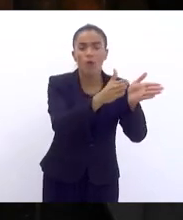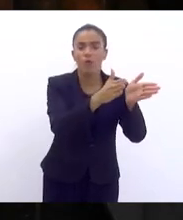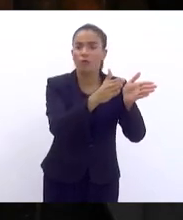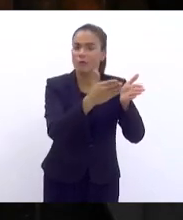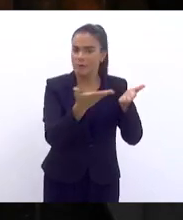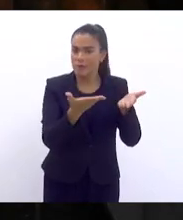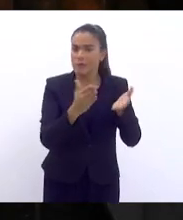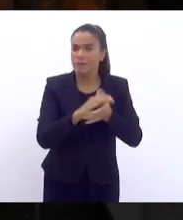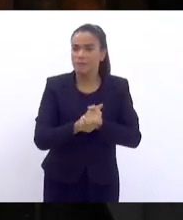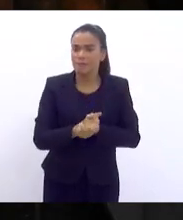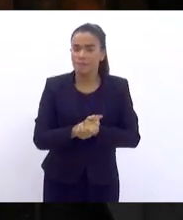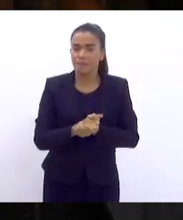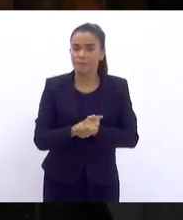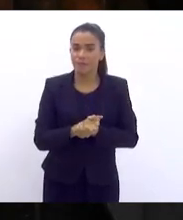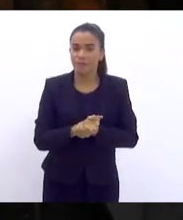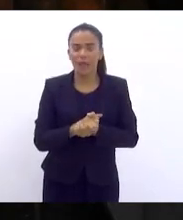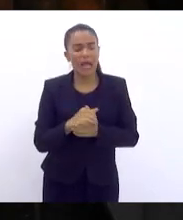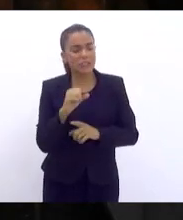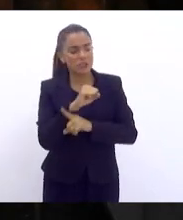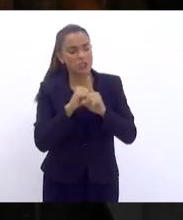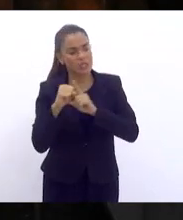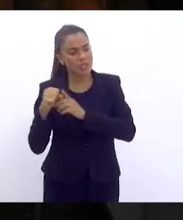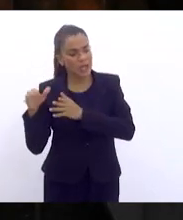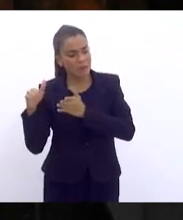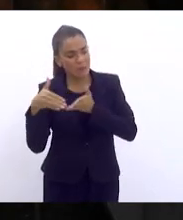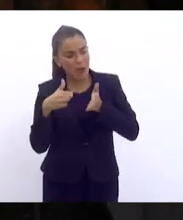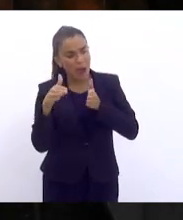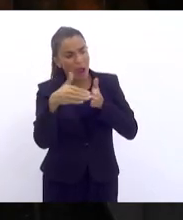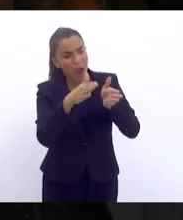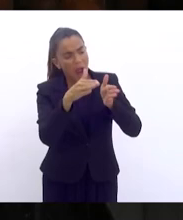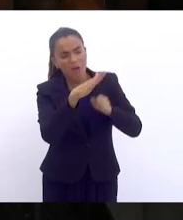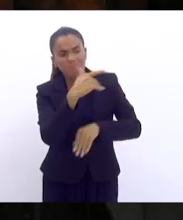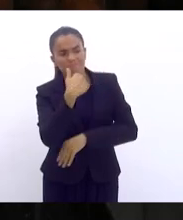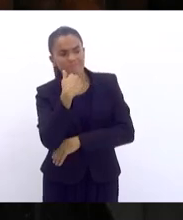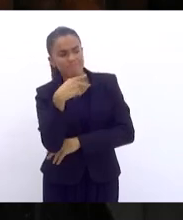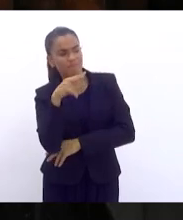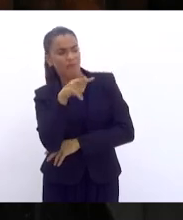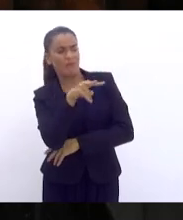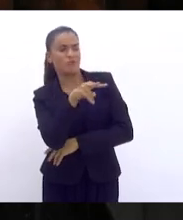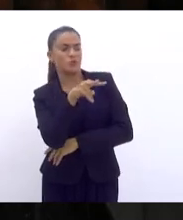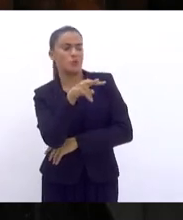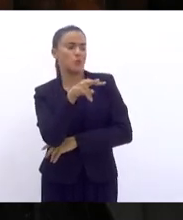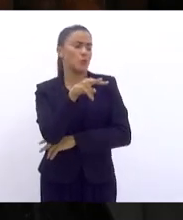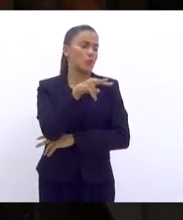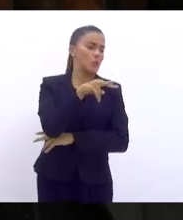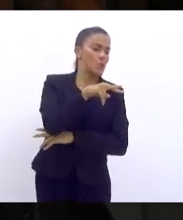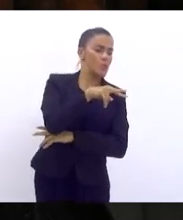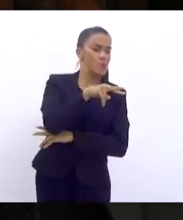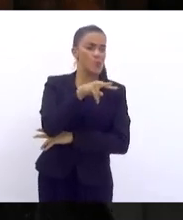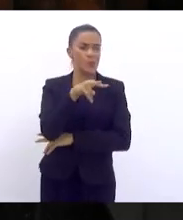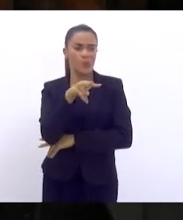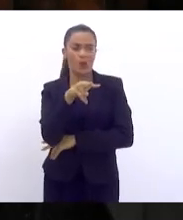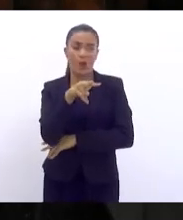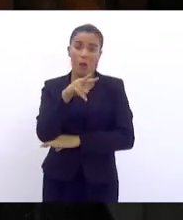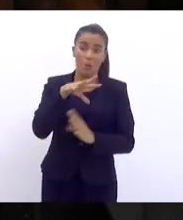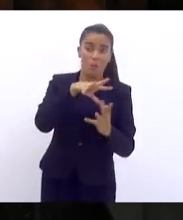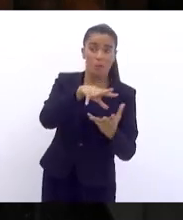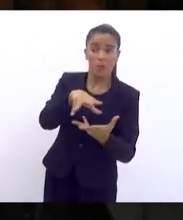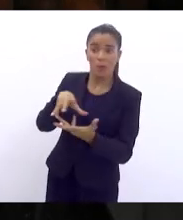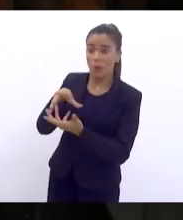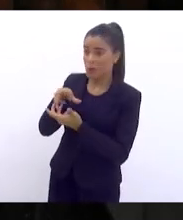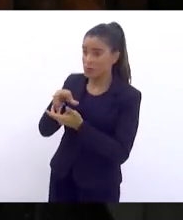a nossa sociedade. Quer seja a nível mundial,